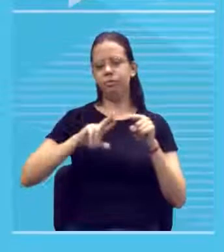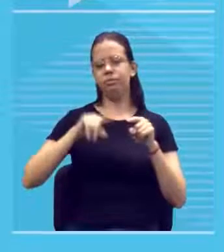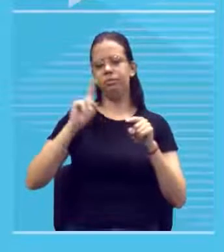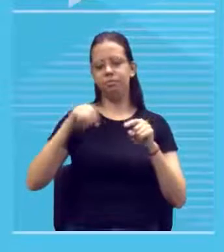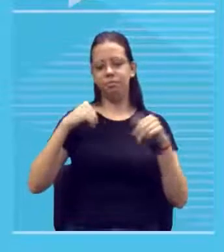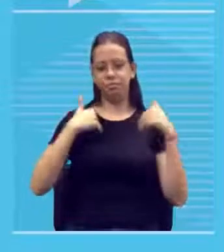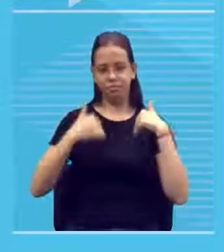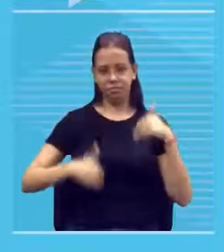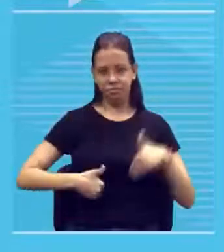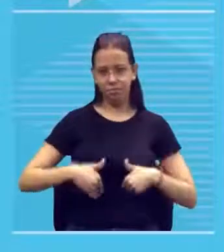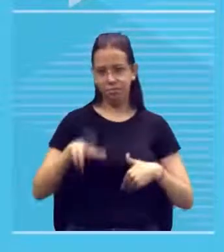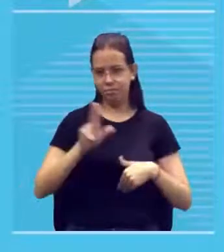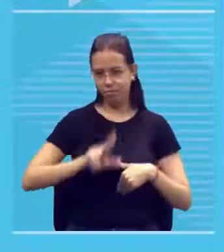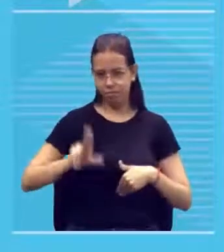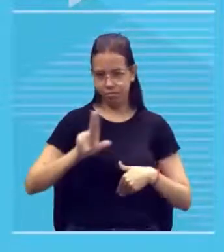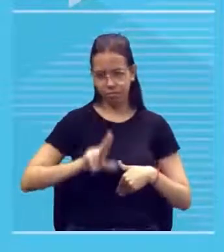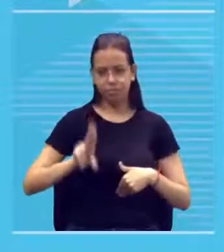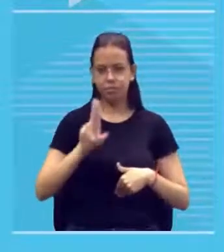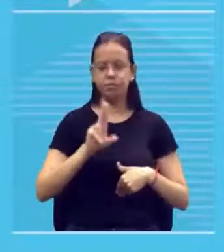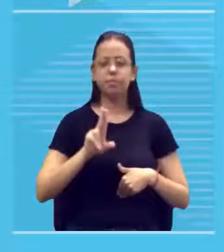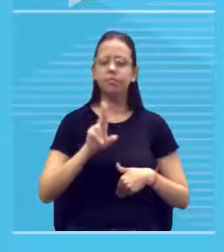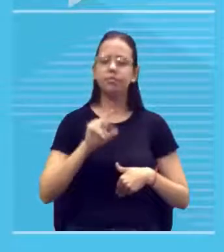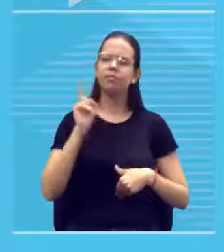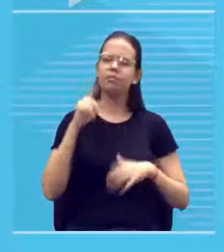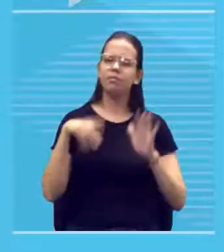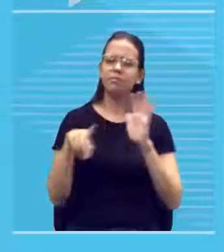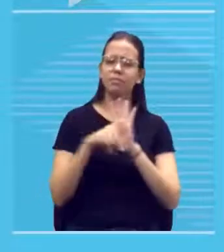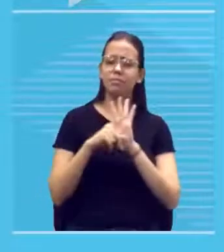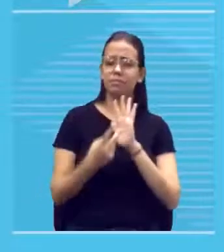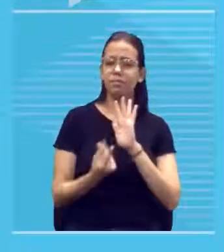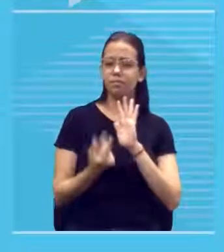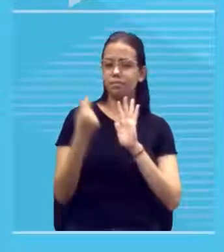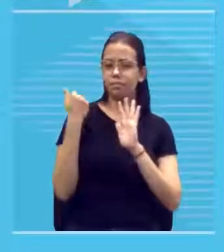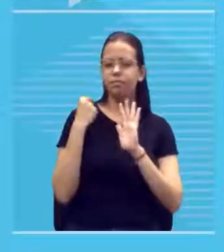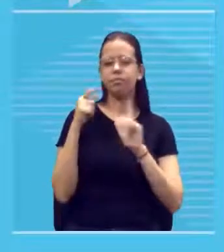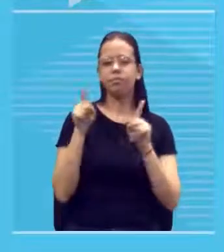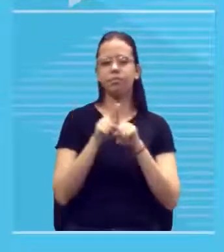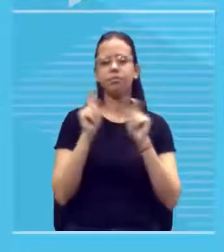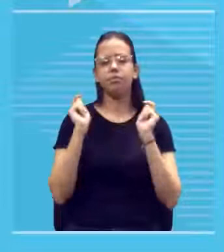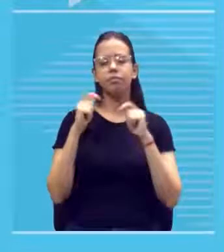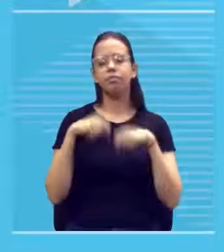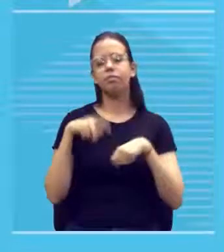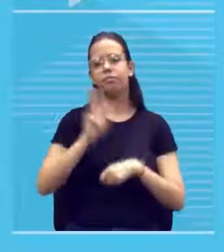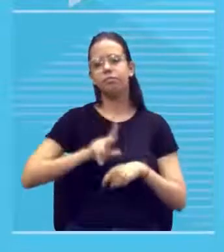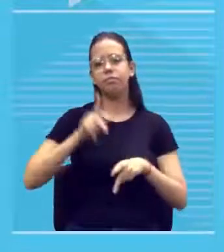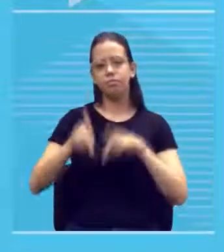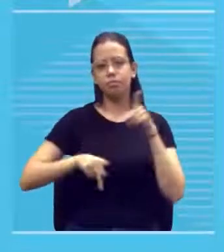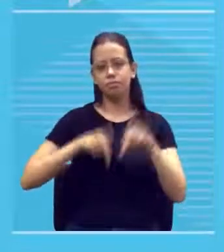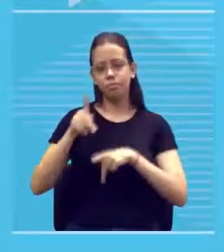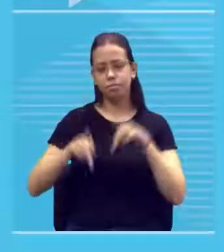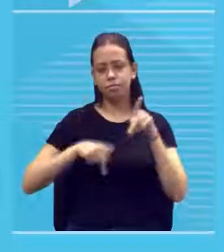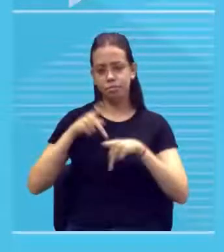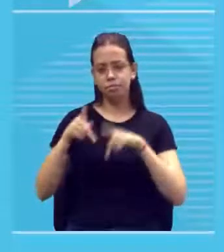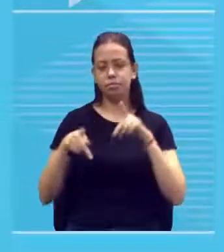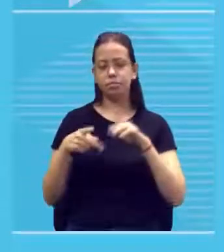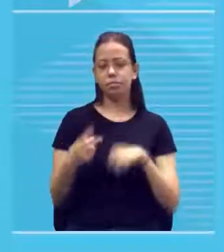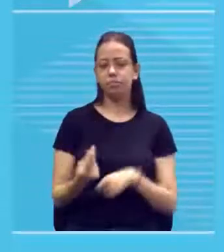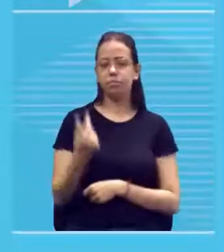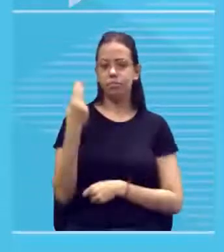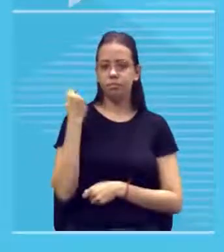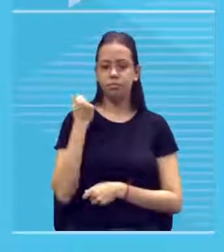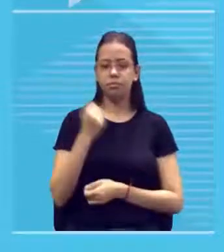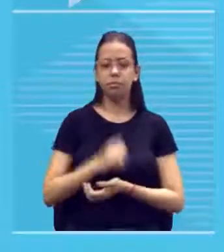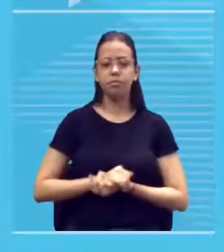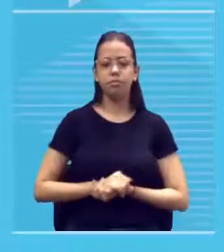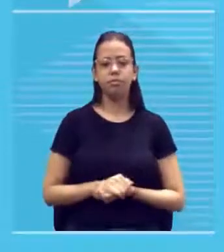esse tipo de pintura é muito antigo visto ser utilizado por diversos povos da antiguidade há